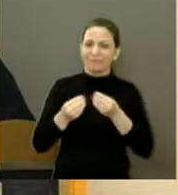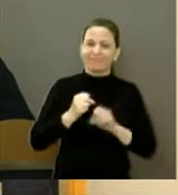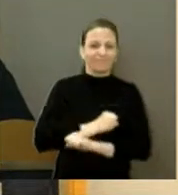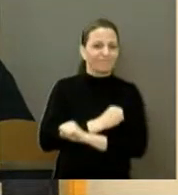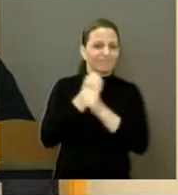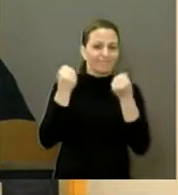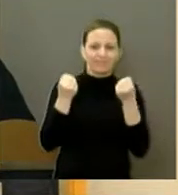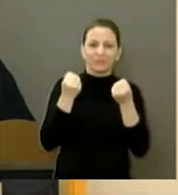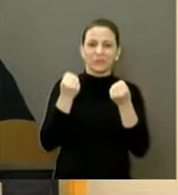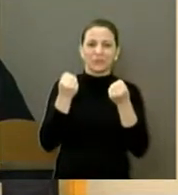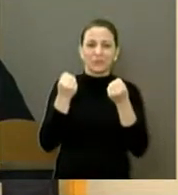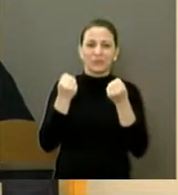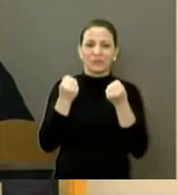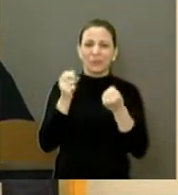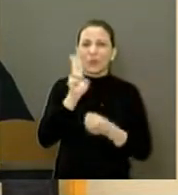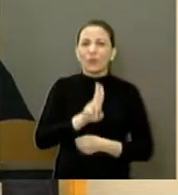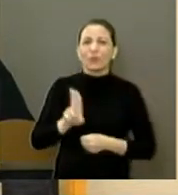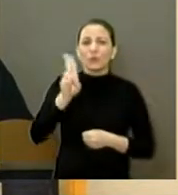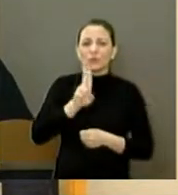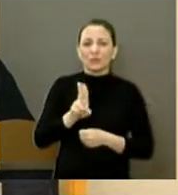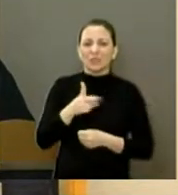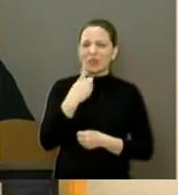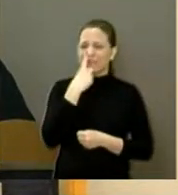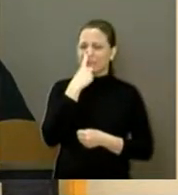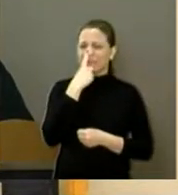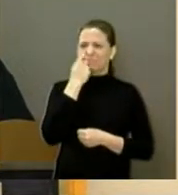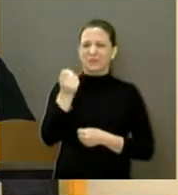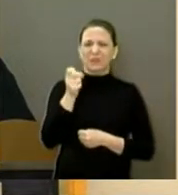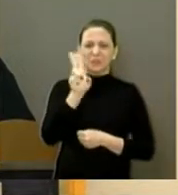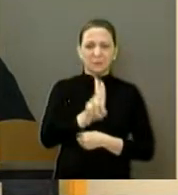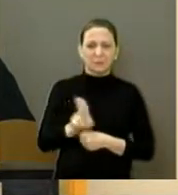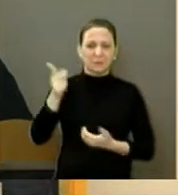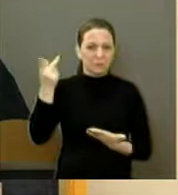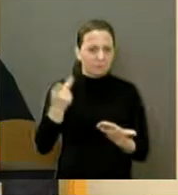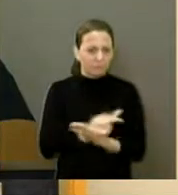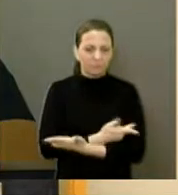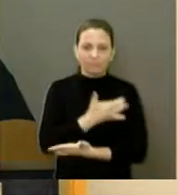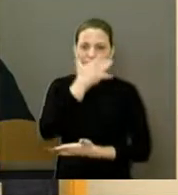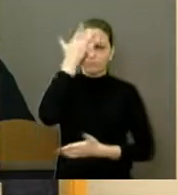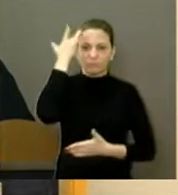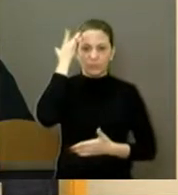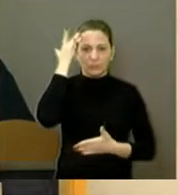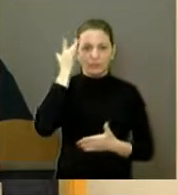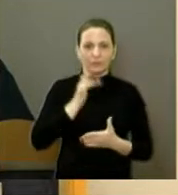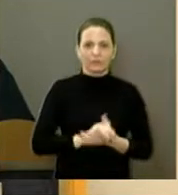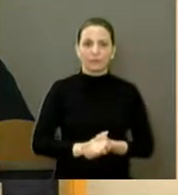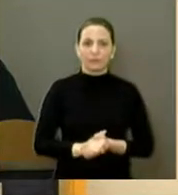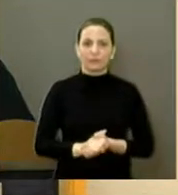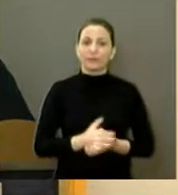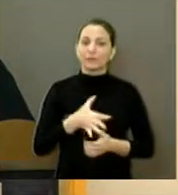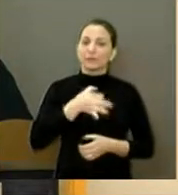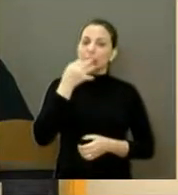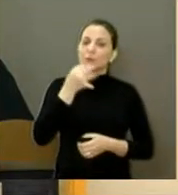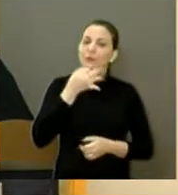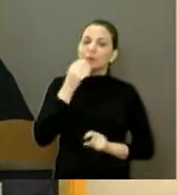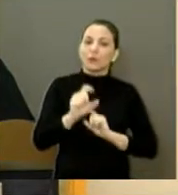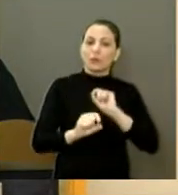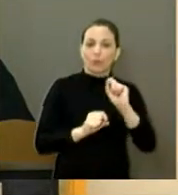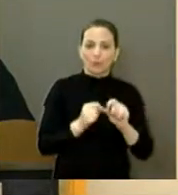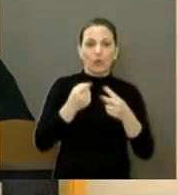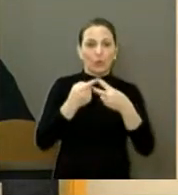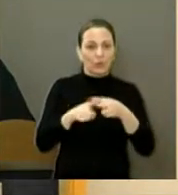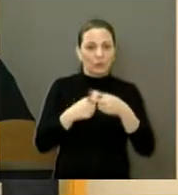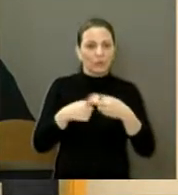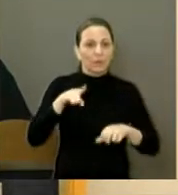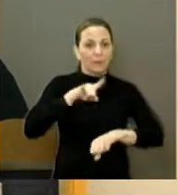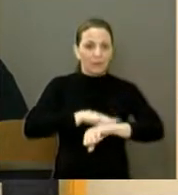conseguiria passar na esquina, então, mau cheiro, mal usado, para algumas pessoas. Então, acho que a proposta é recuperar os